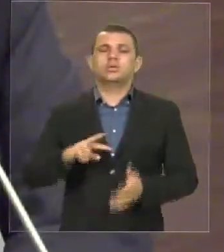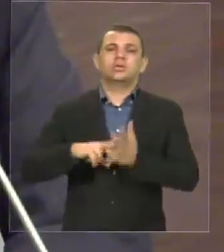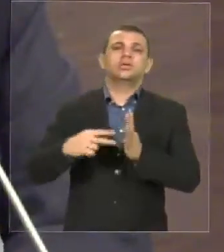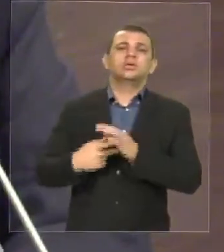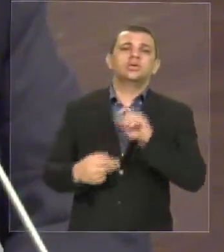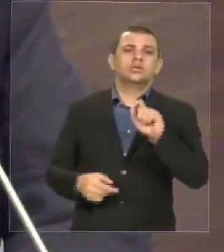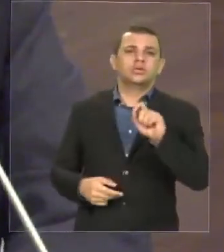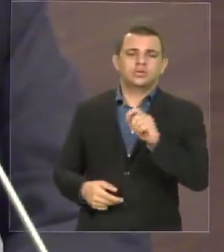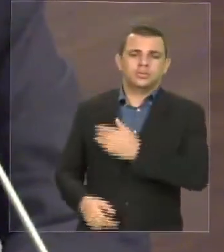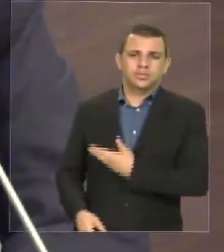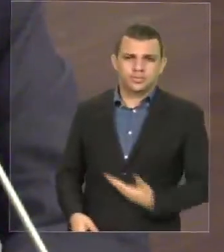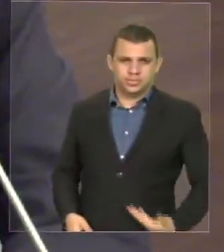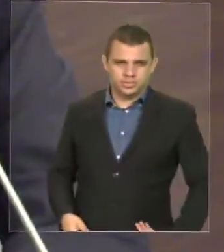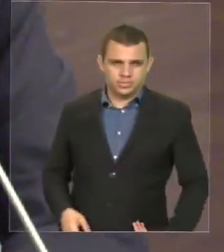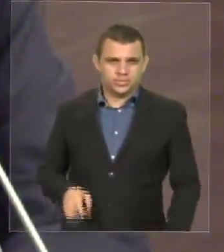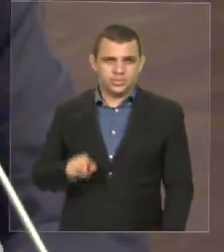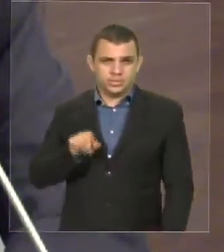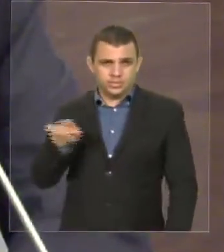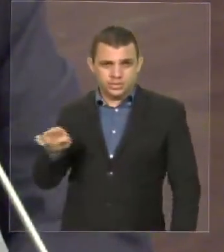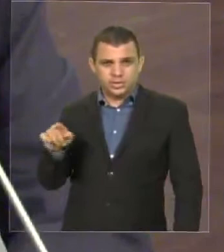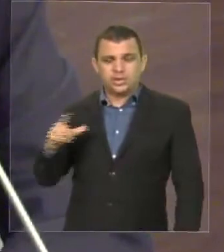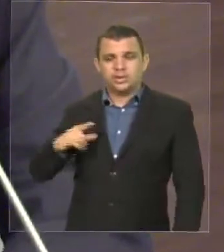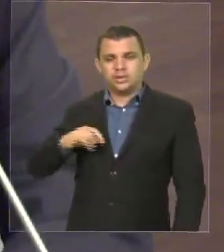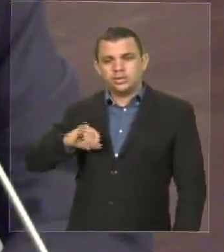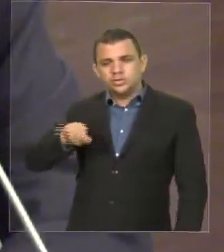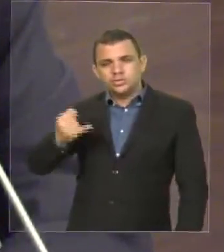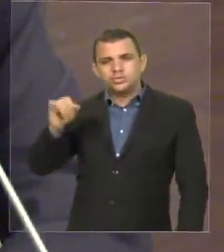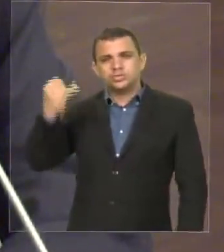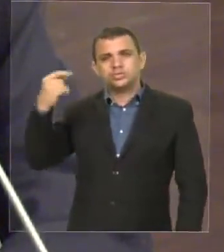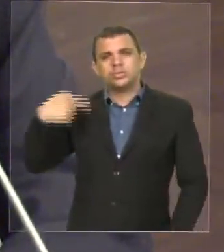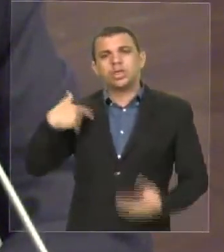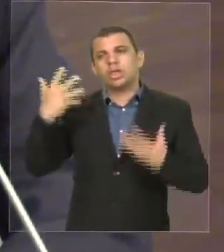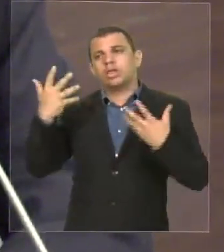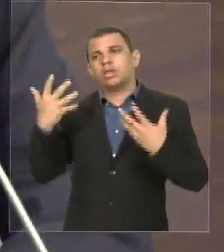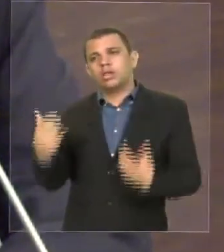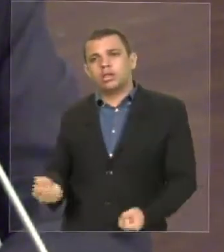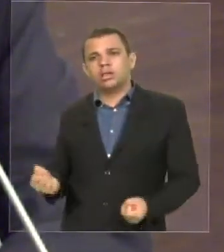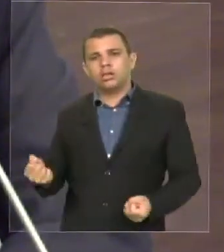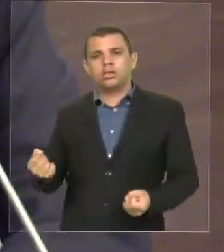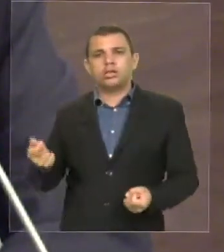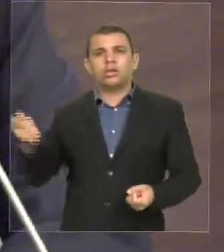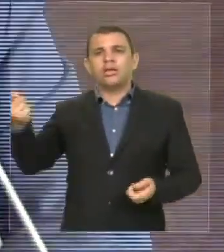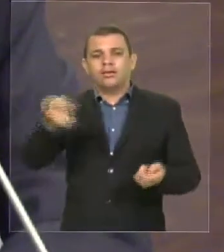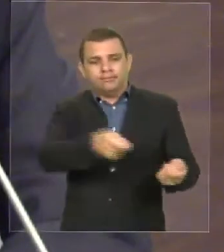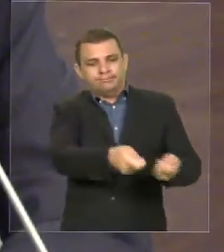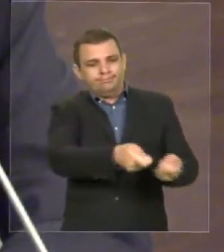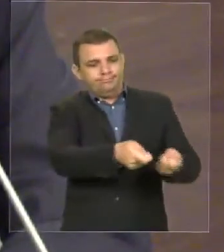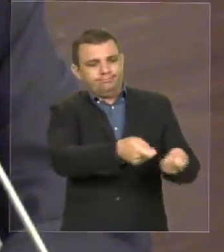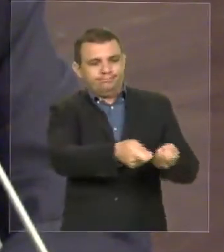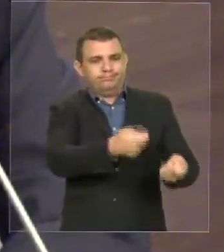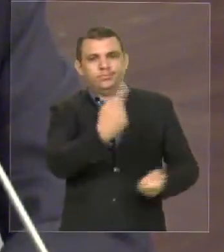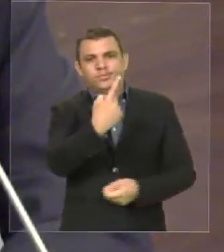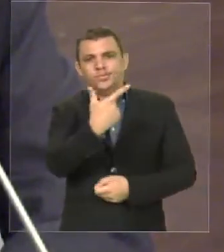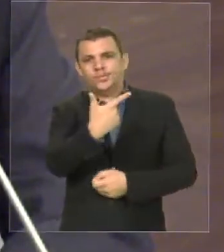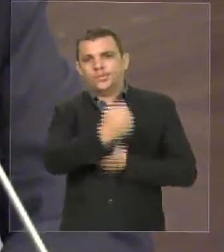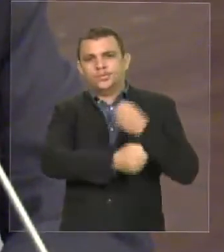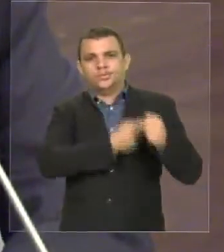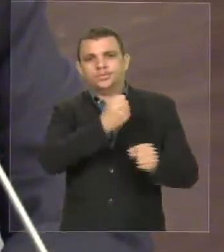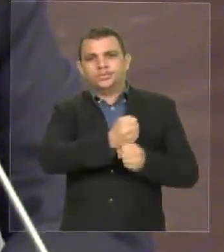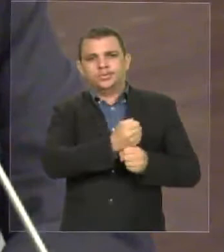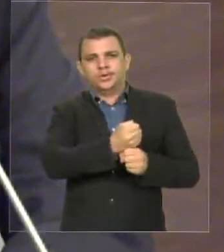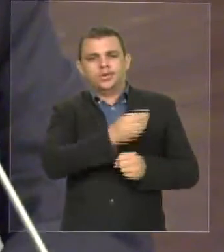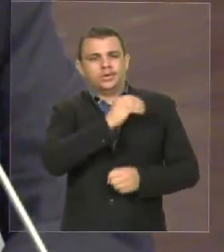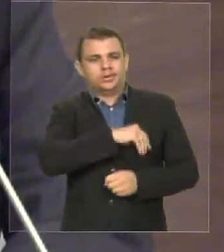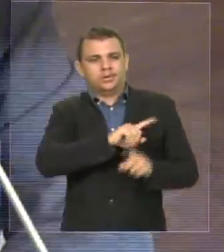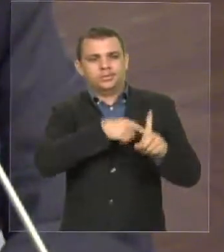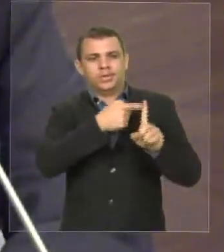governador nessas do juro vá aceitar todo esse arrocho que nós concordamos com vossa excelência.